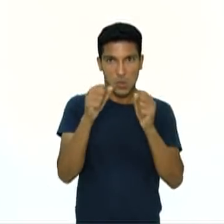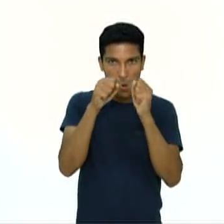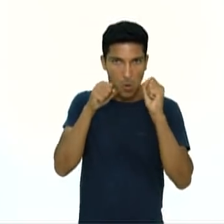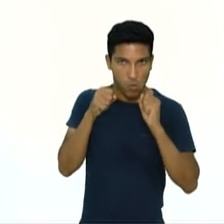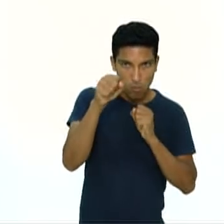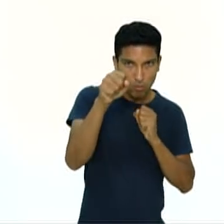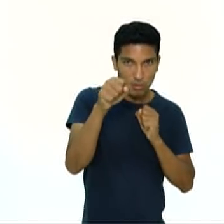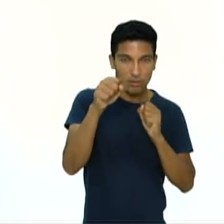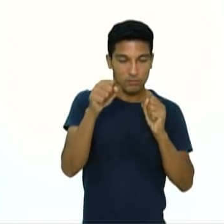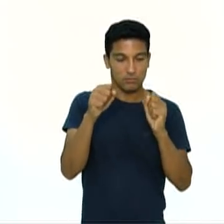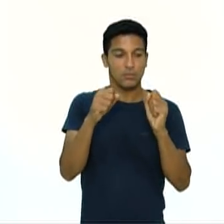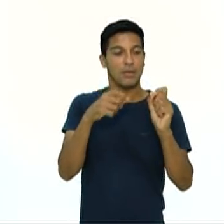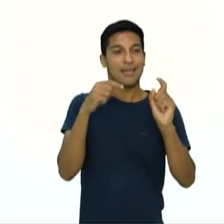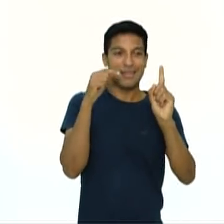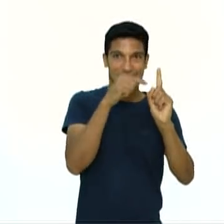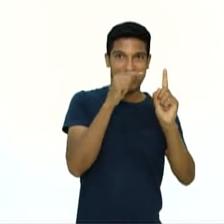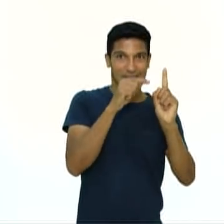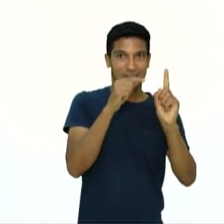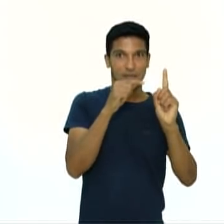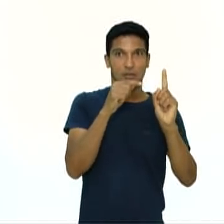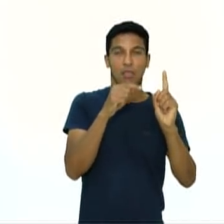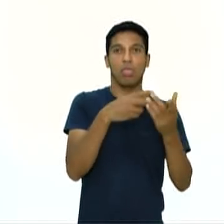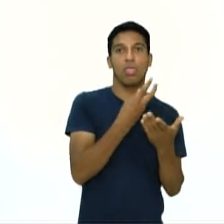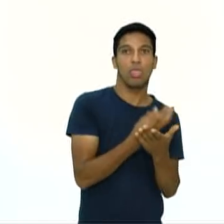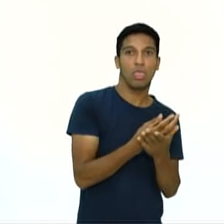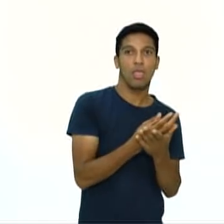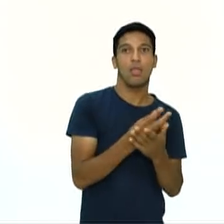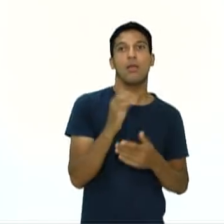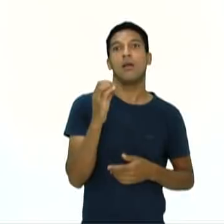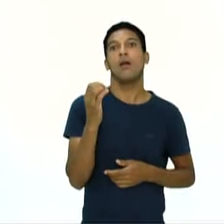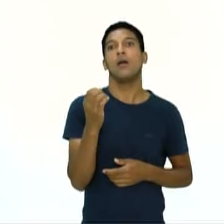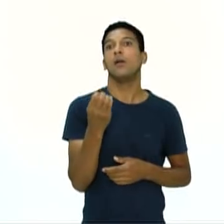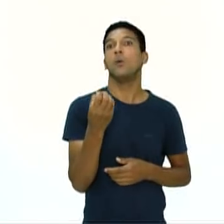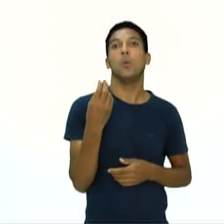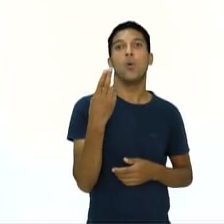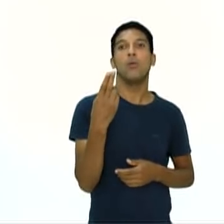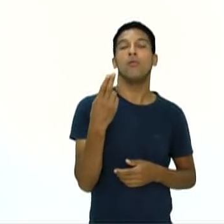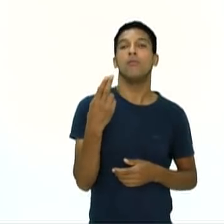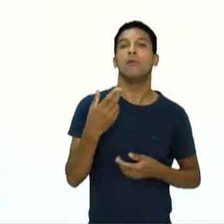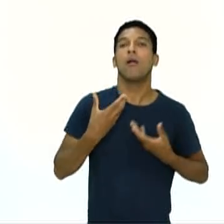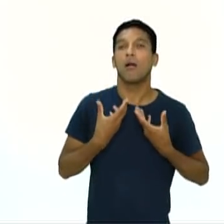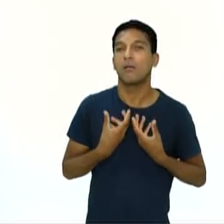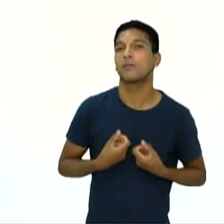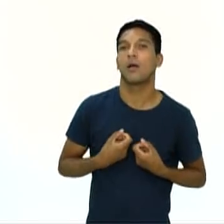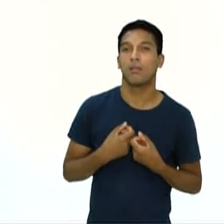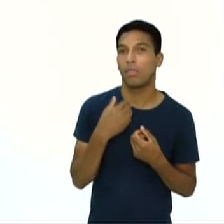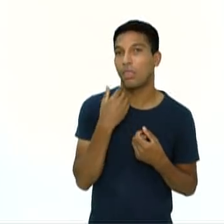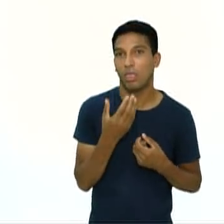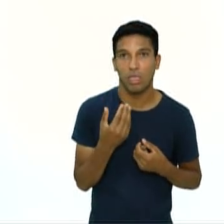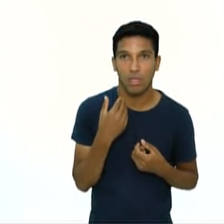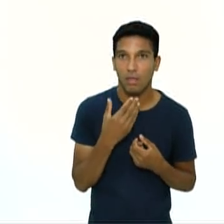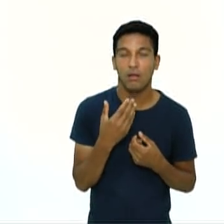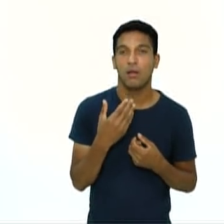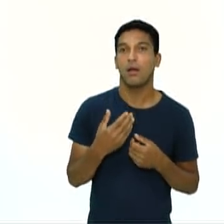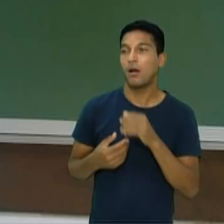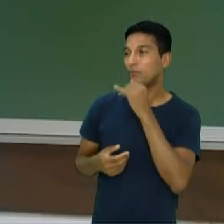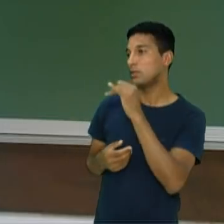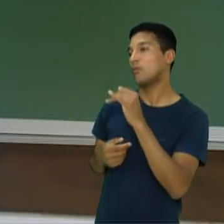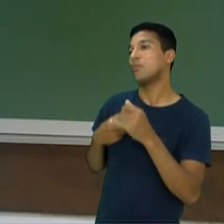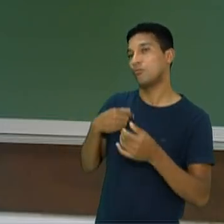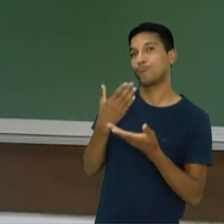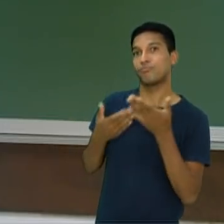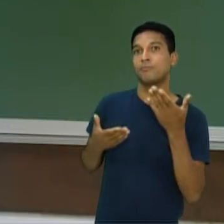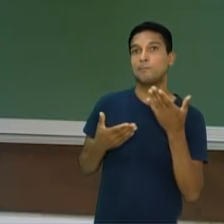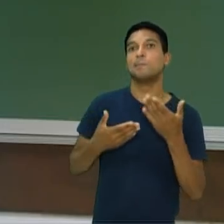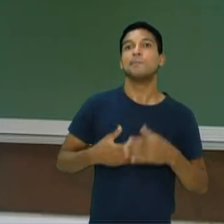E atualmente vence quem fizer o maior número de pontos ou nocautear o oponente, né? Então o esporte ficou um pouquinho